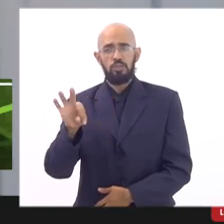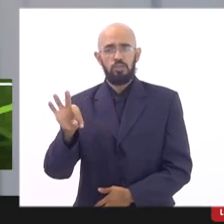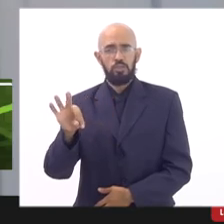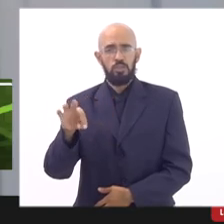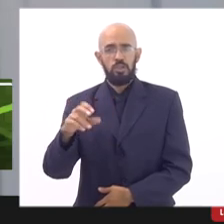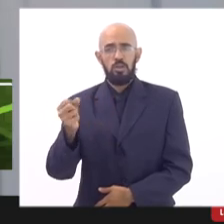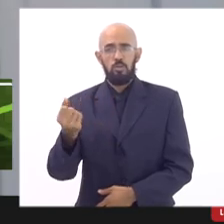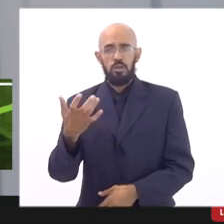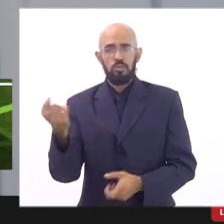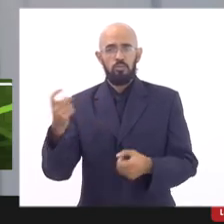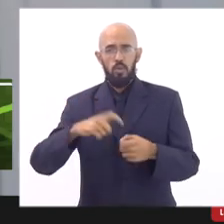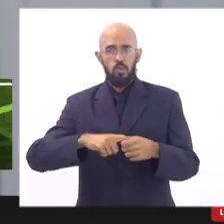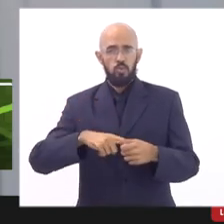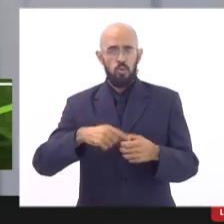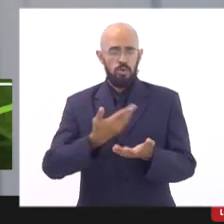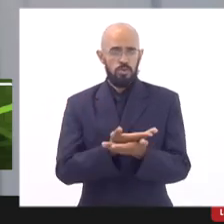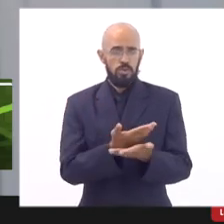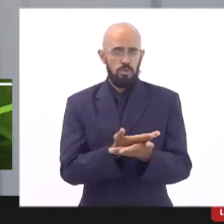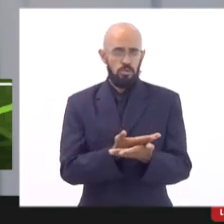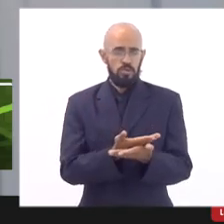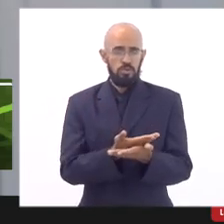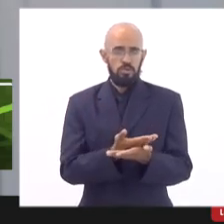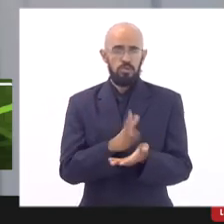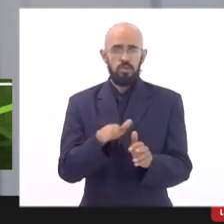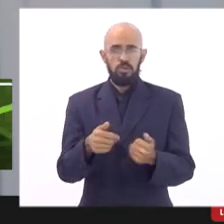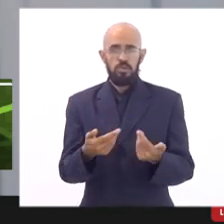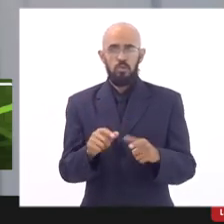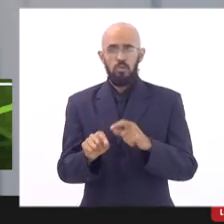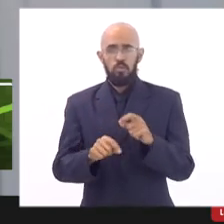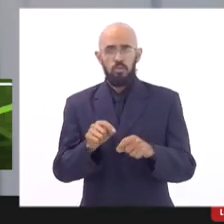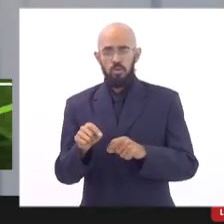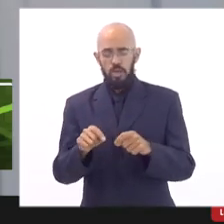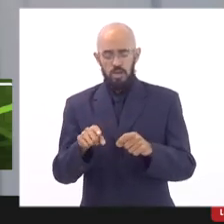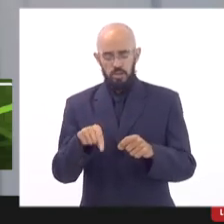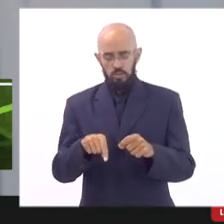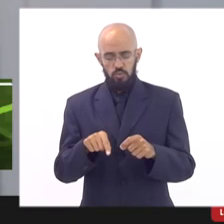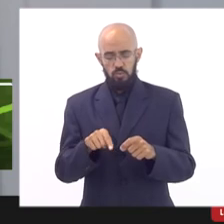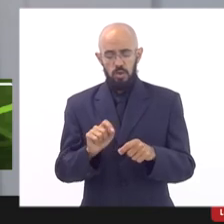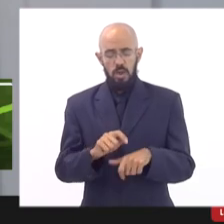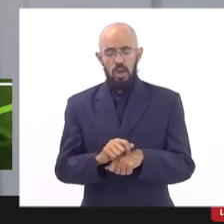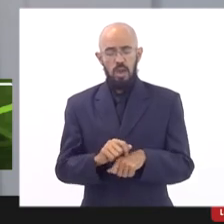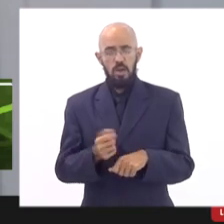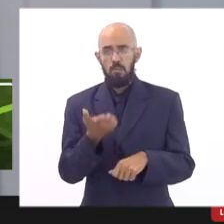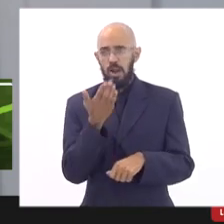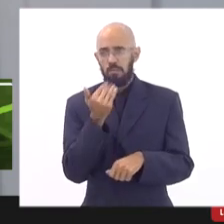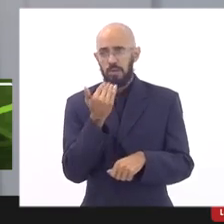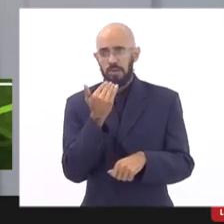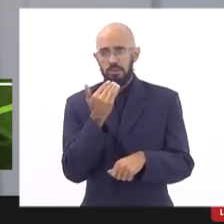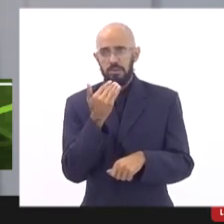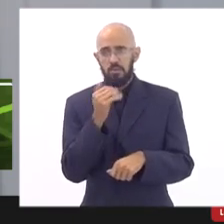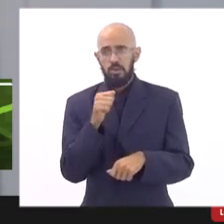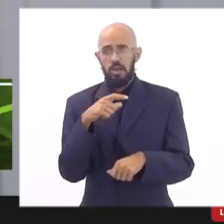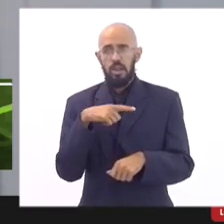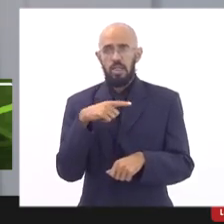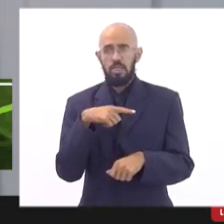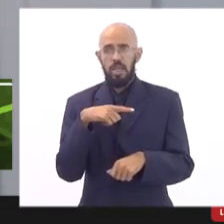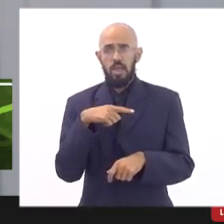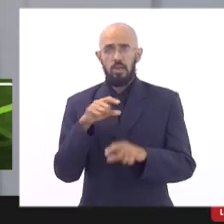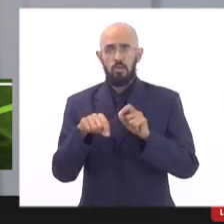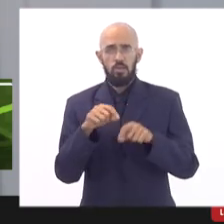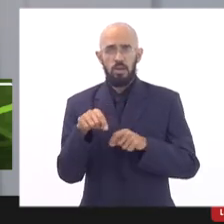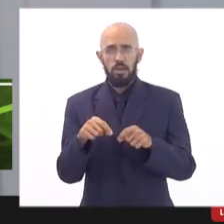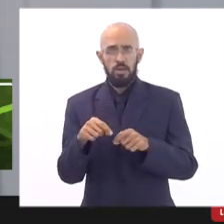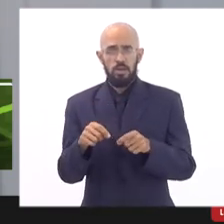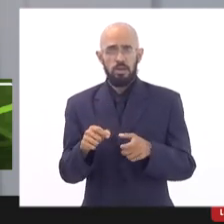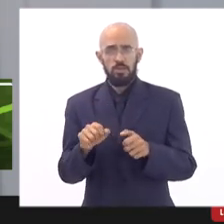retornamos o Leibaldi então assim isso é uma alimentação ela vem sendo tratada aqui na